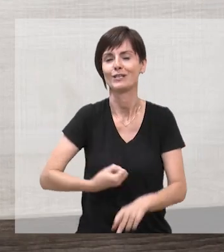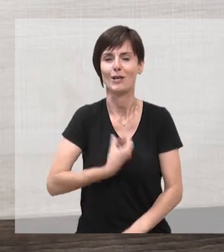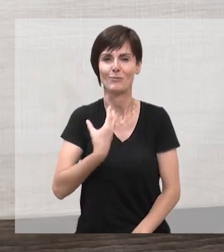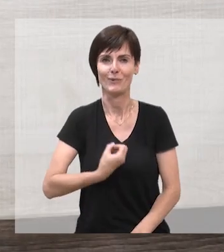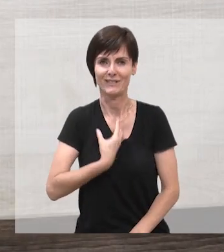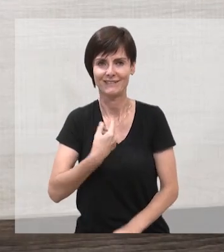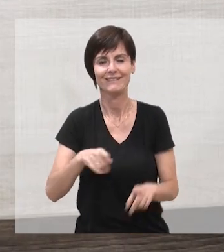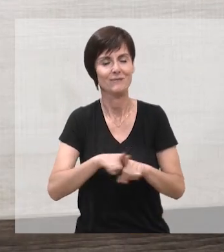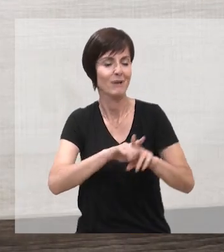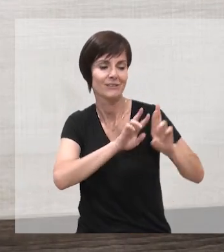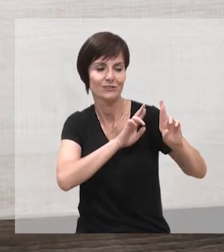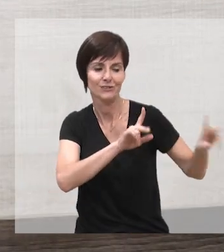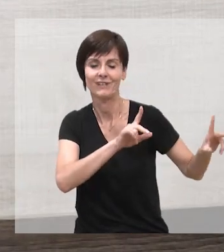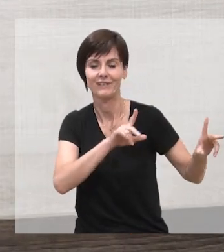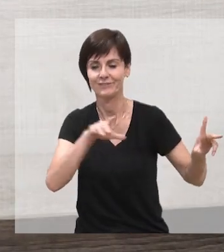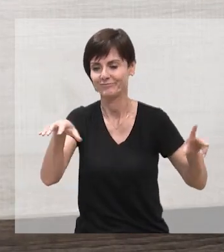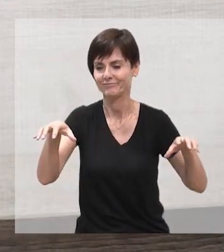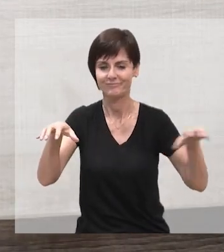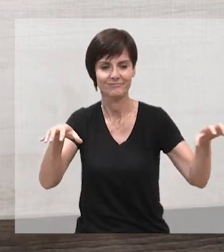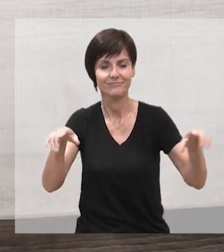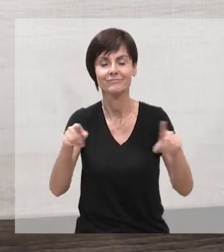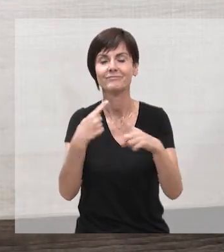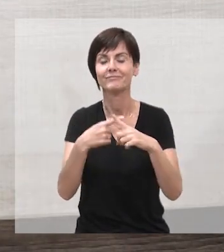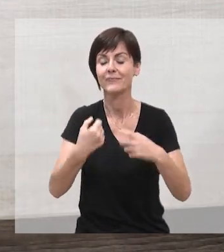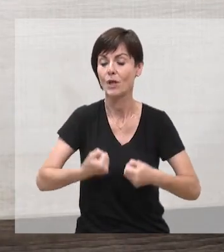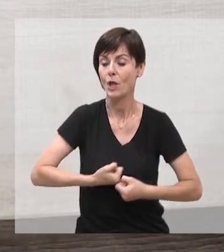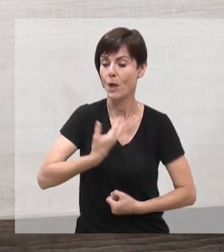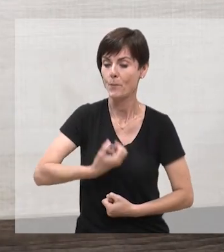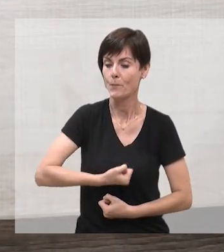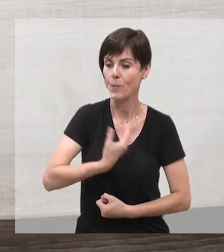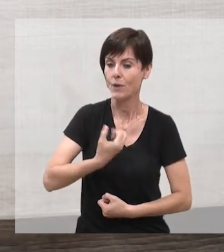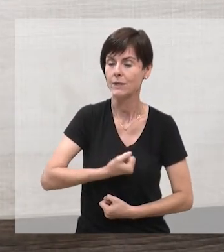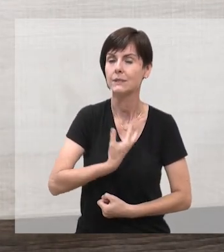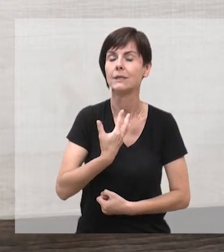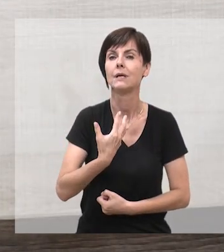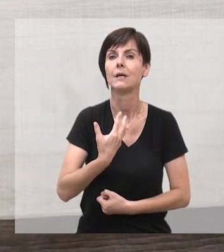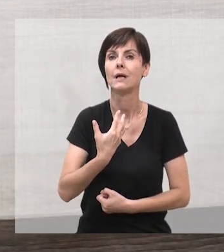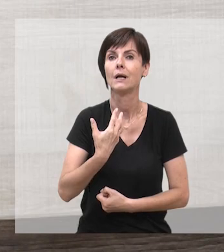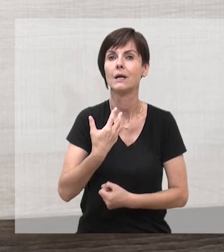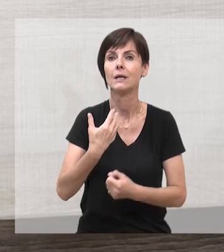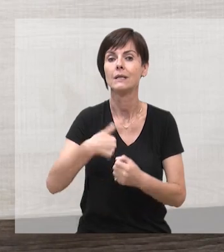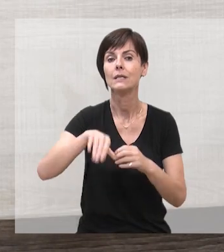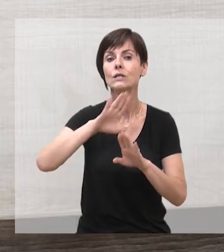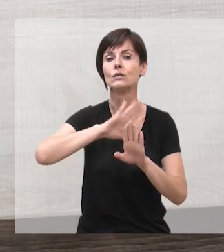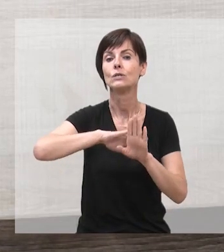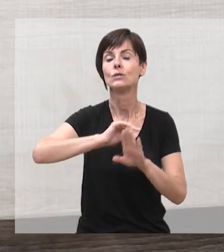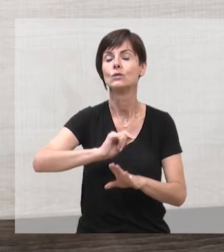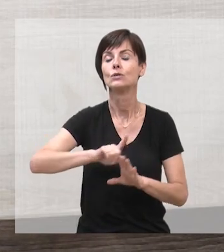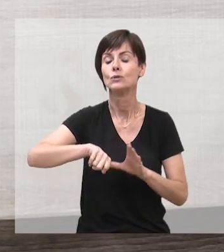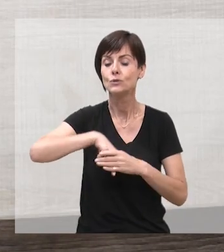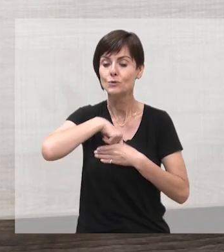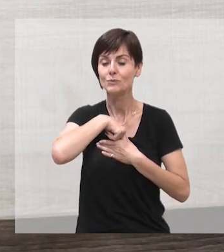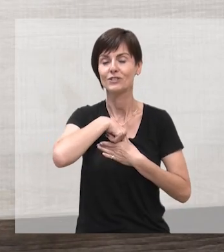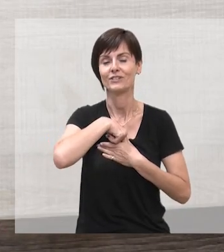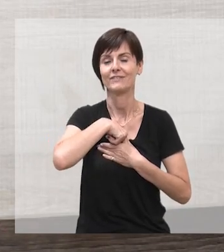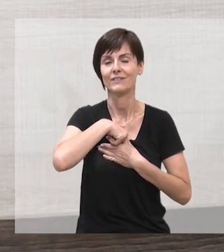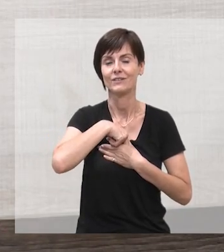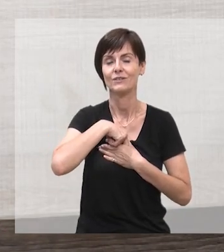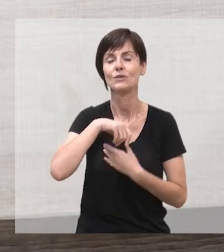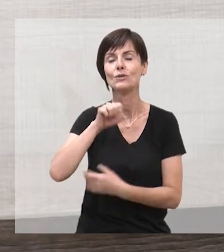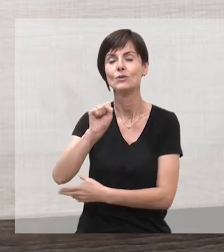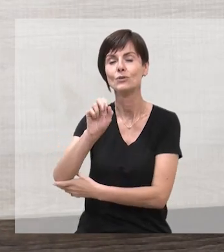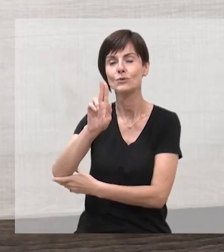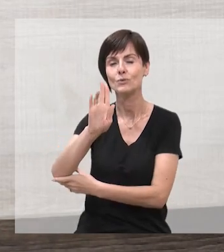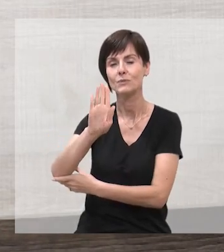como gênero literário, por a poesia ter esses aspectos da subjetividade, que o